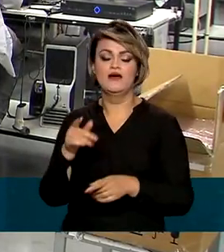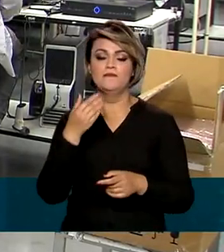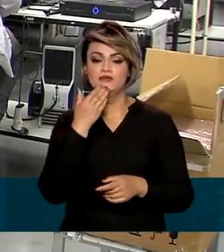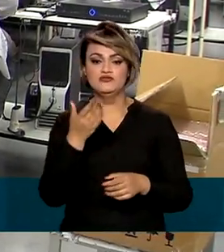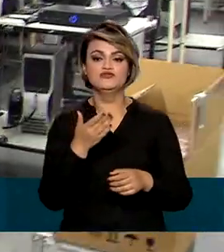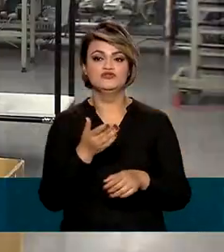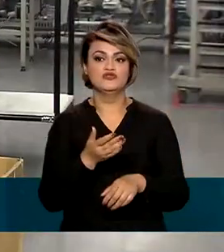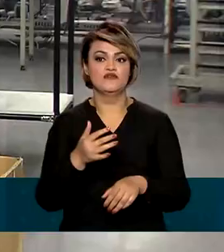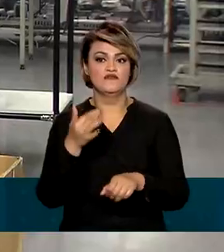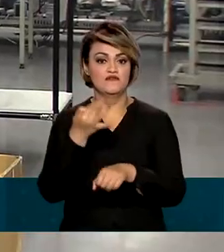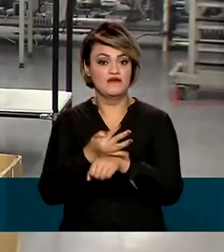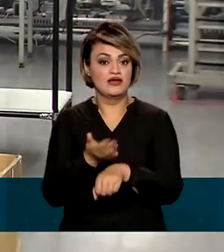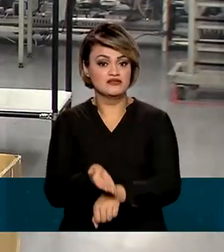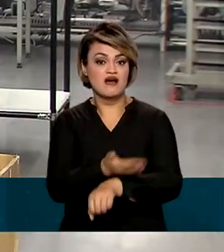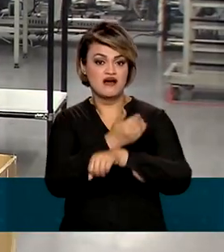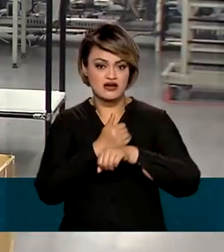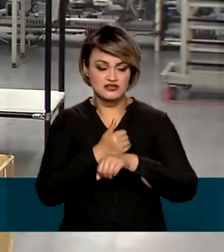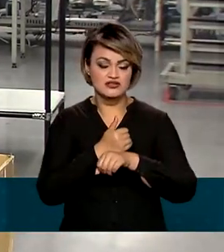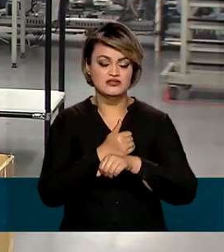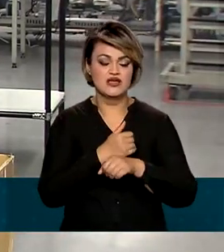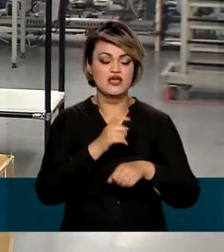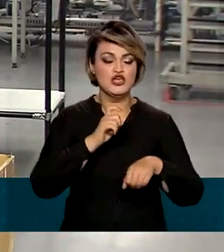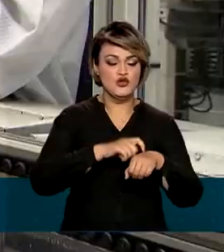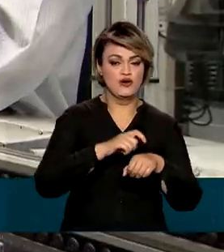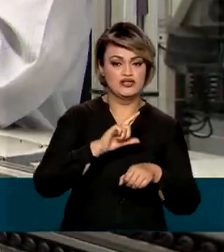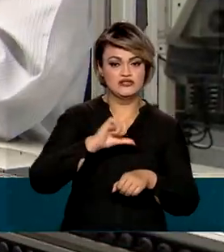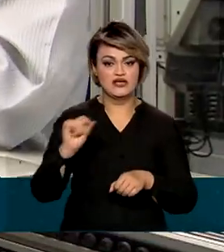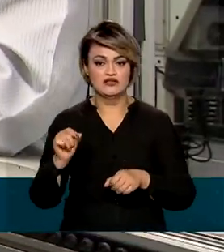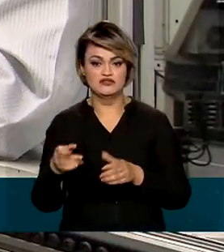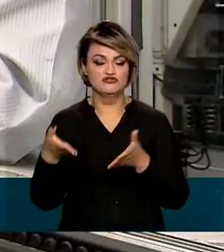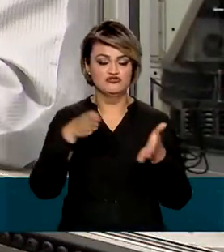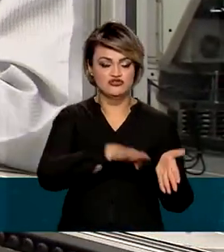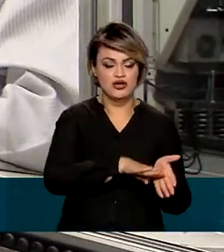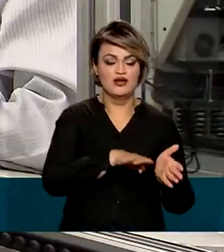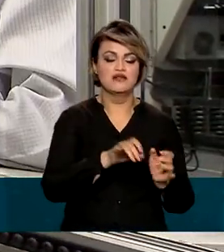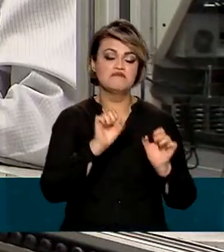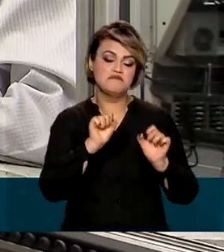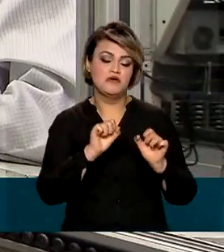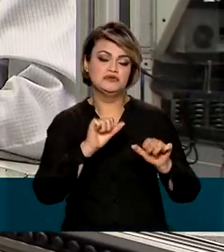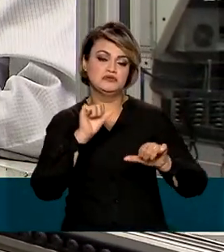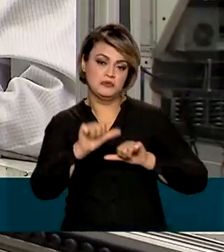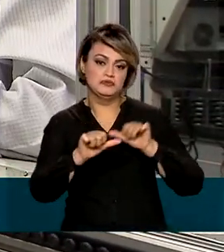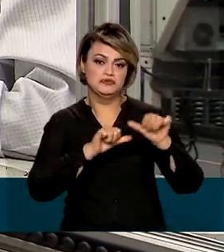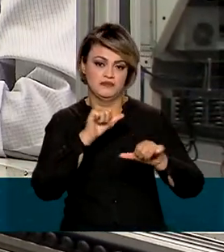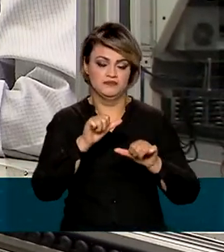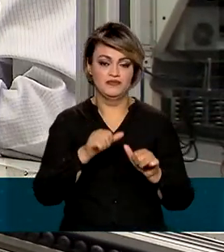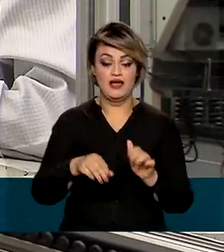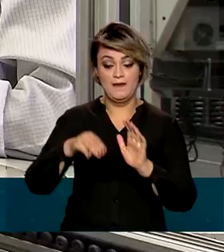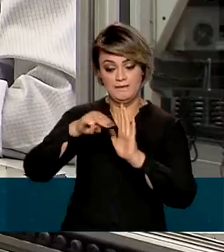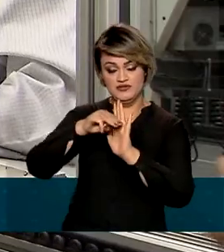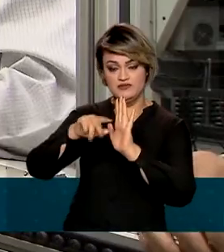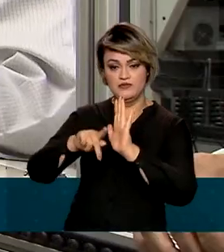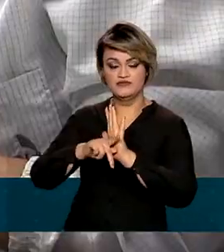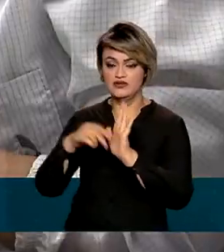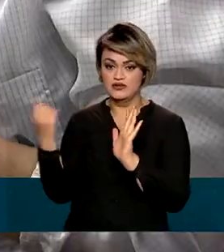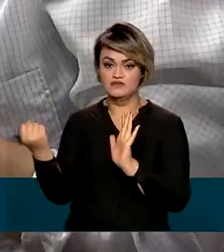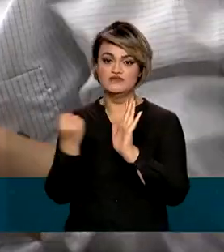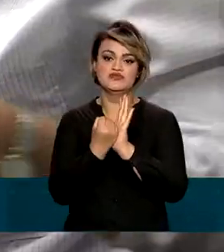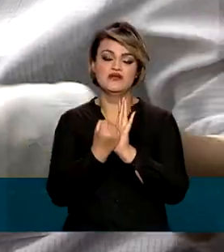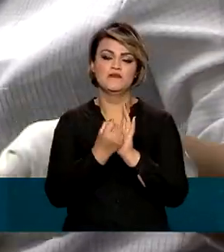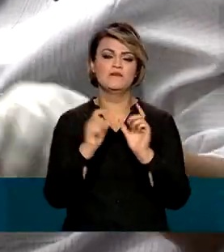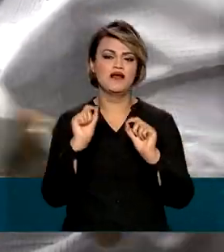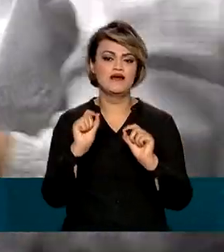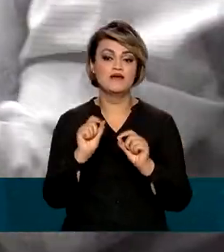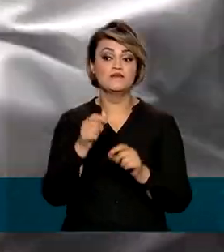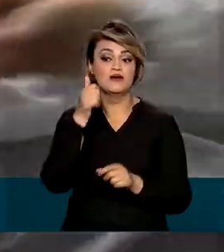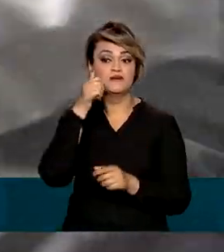e flexibilização do horário de entrada e de saída. A medida provisória também institui o selo Emprega Mais Mulher para que as